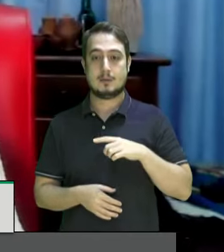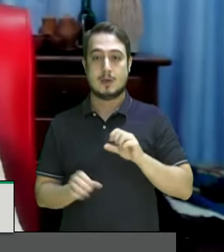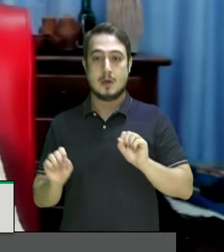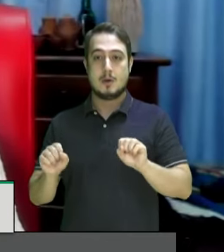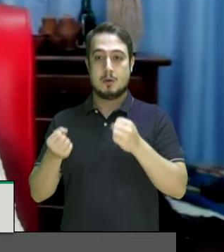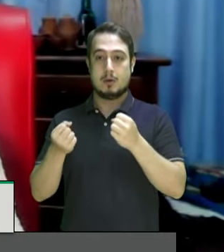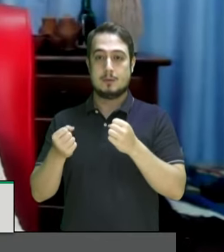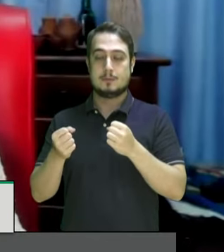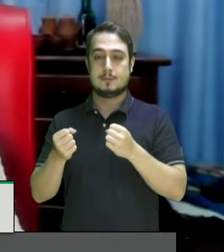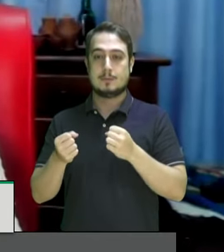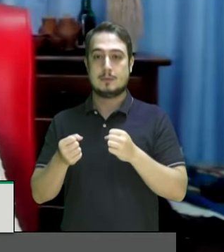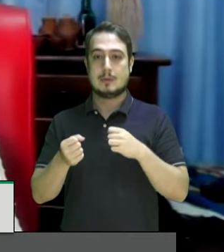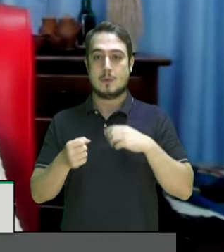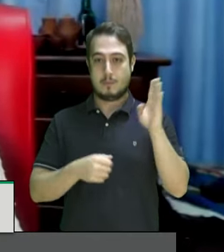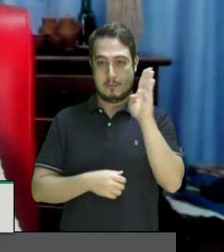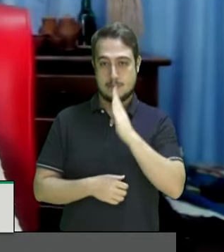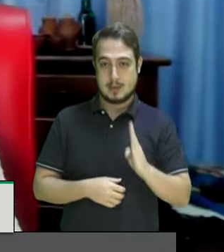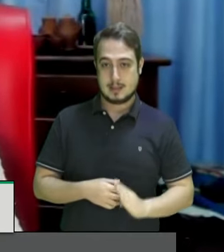brasileiro